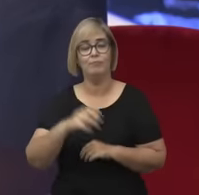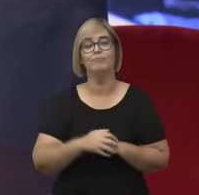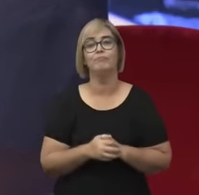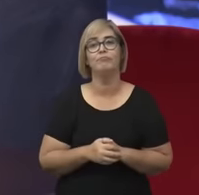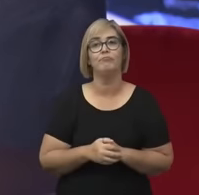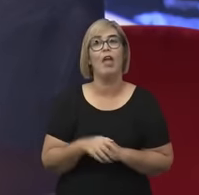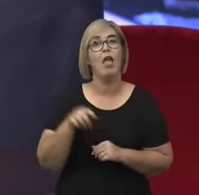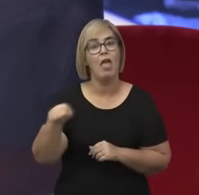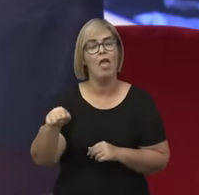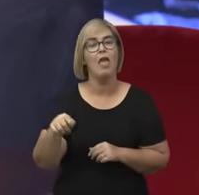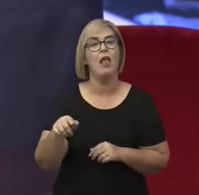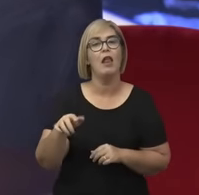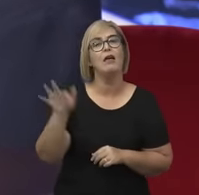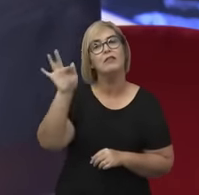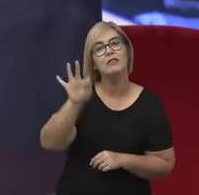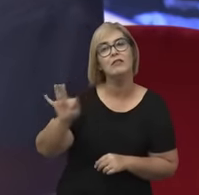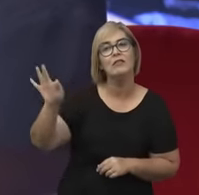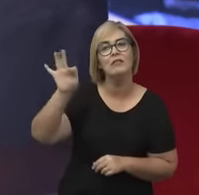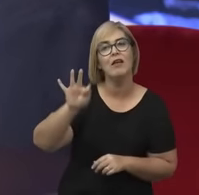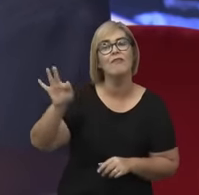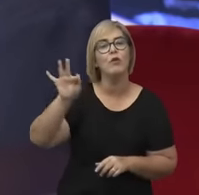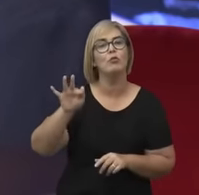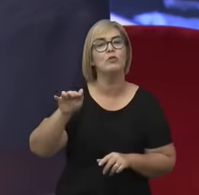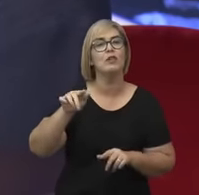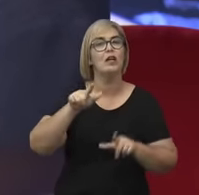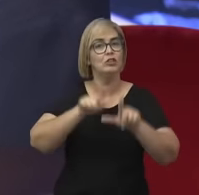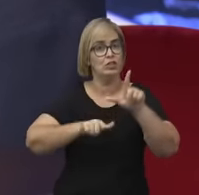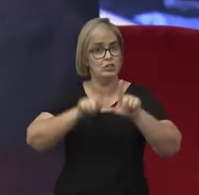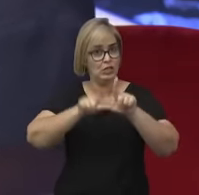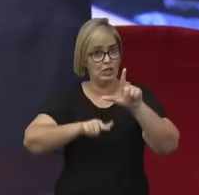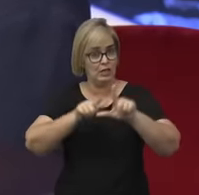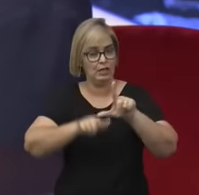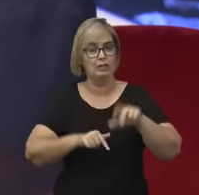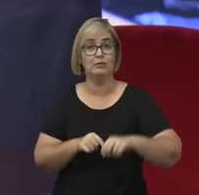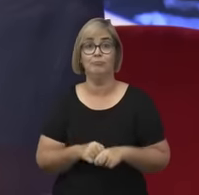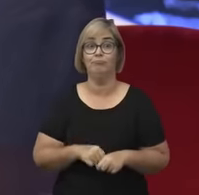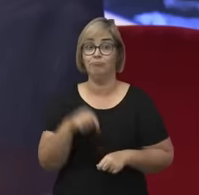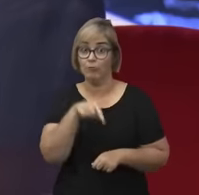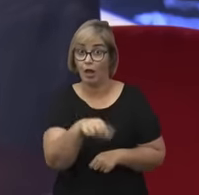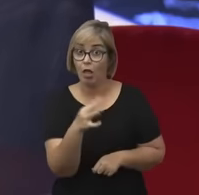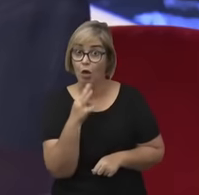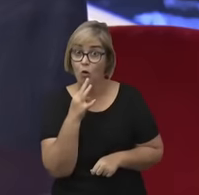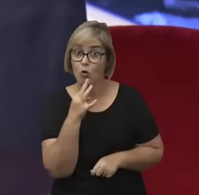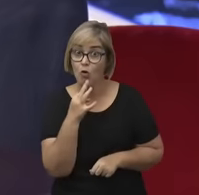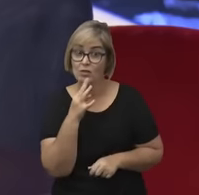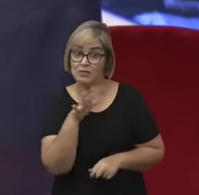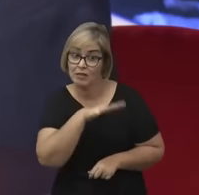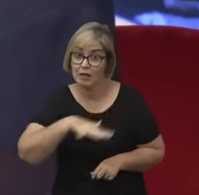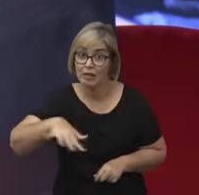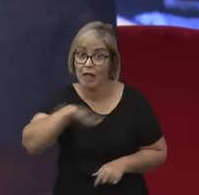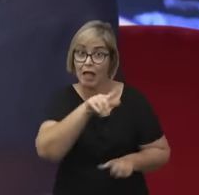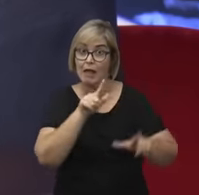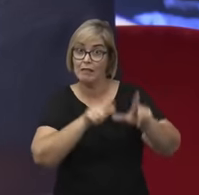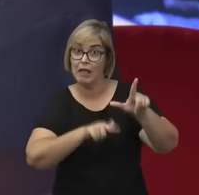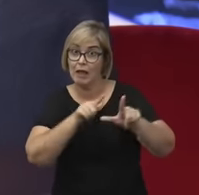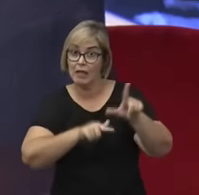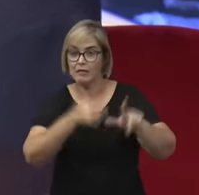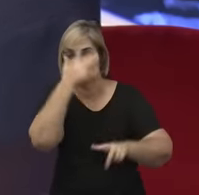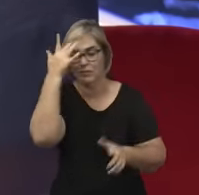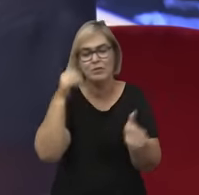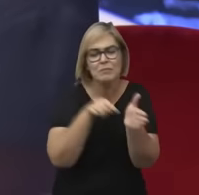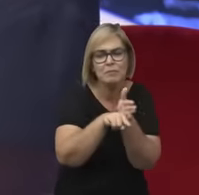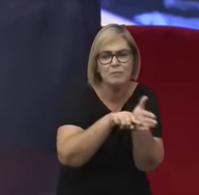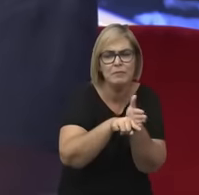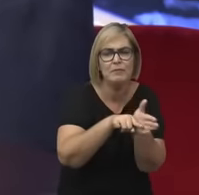foi trabalhada na Letras por grandes pesquisadoras, como a Constância